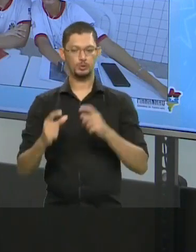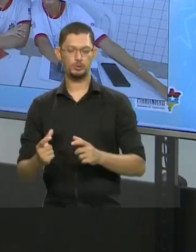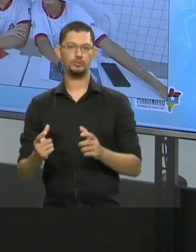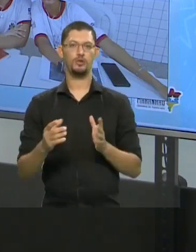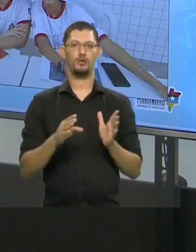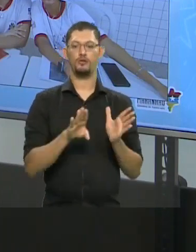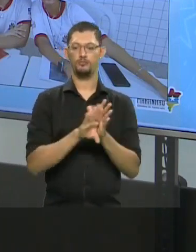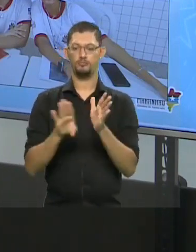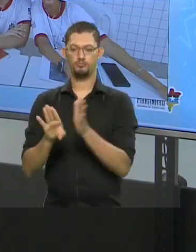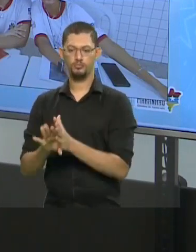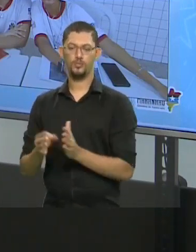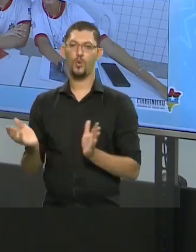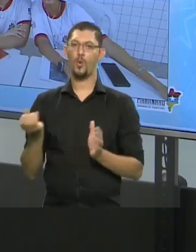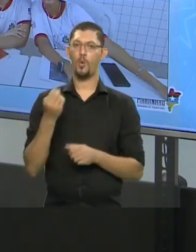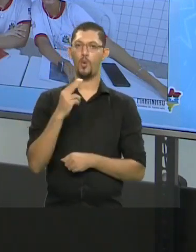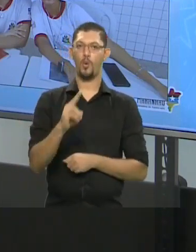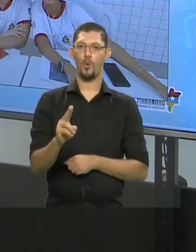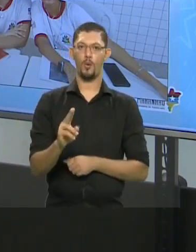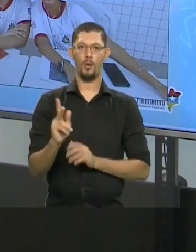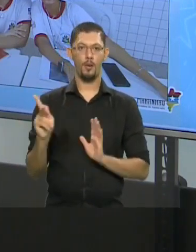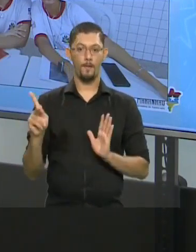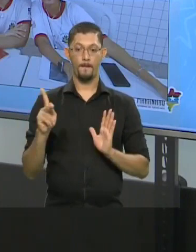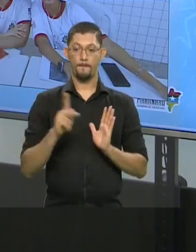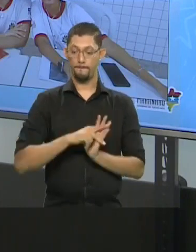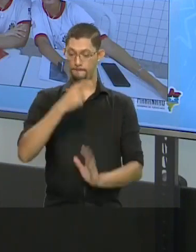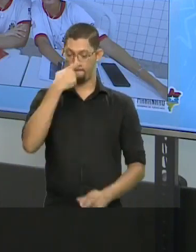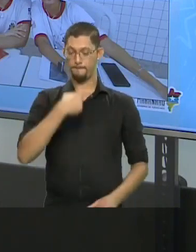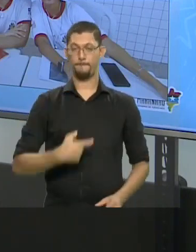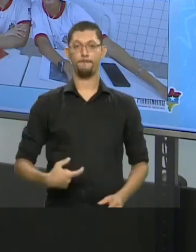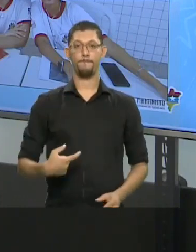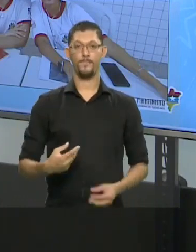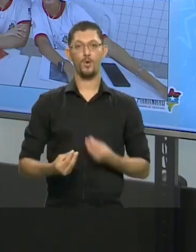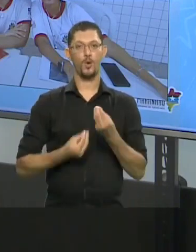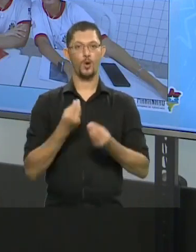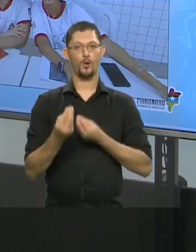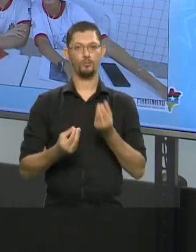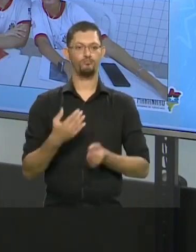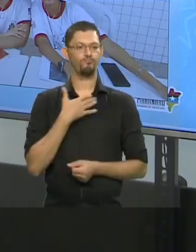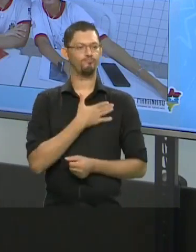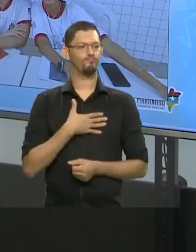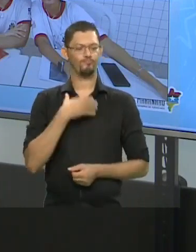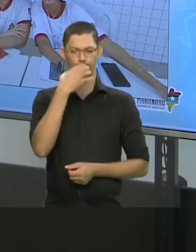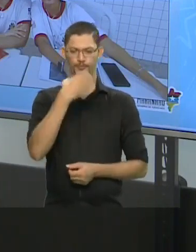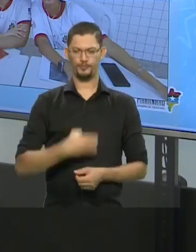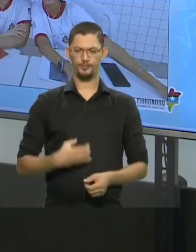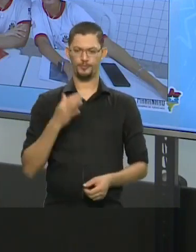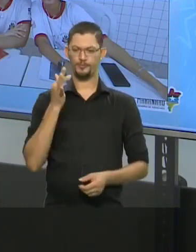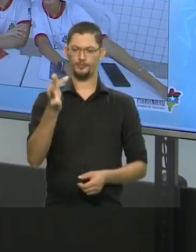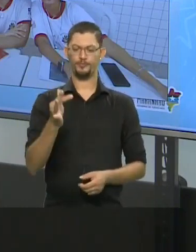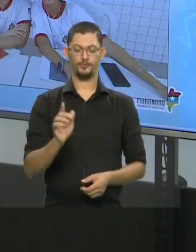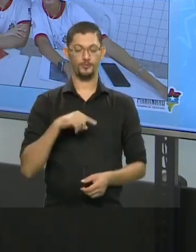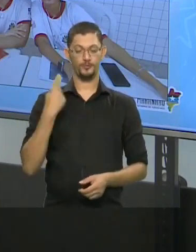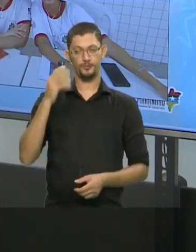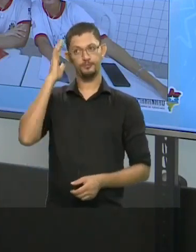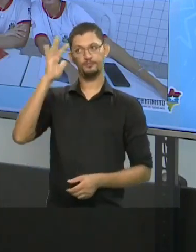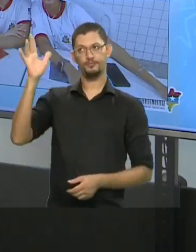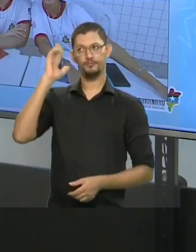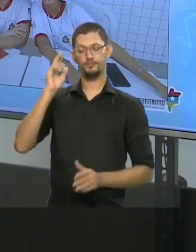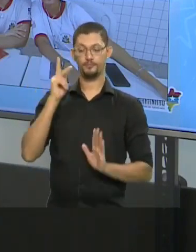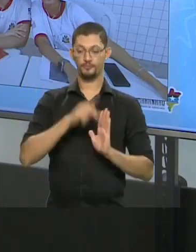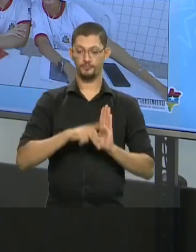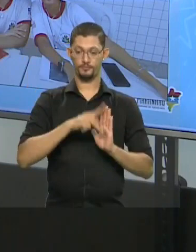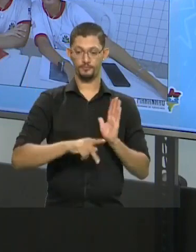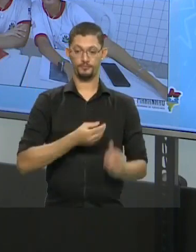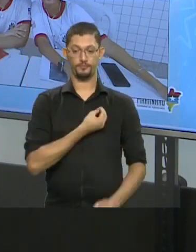chegar ou até mesmo no nosso próprio ser, como a gente gostaria de ser. Esses são os nossos sonhos. Projeto de